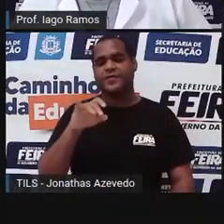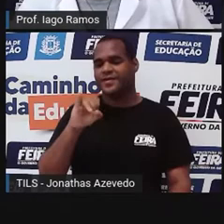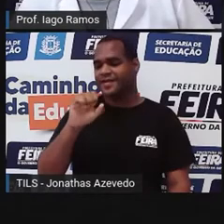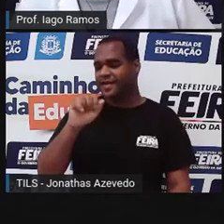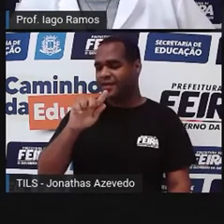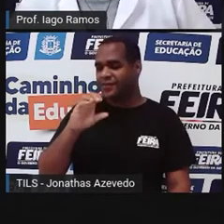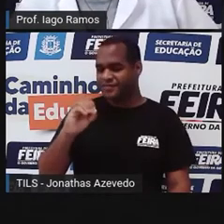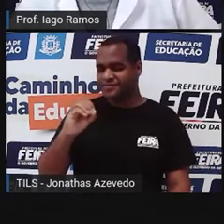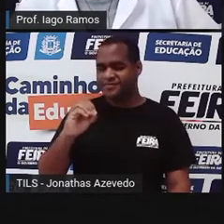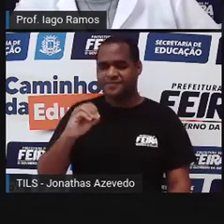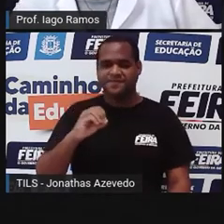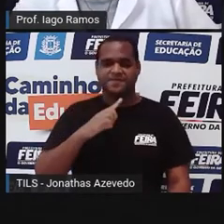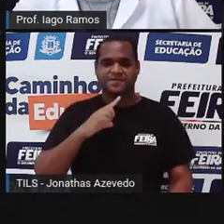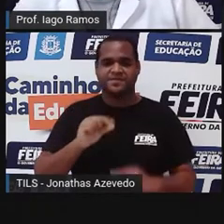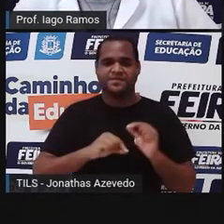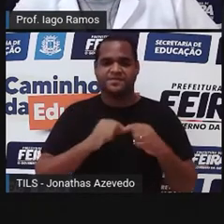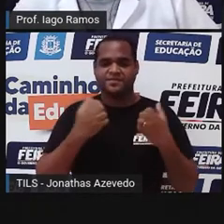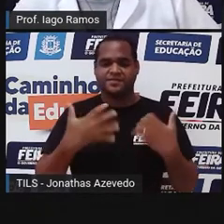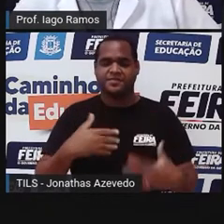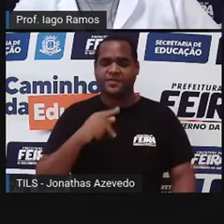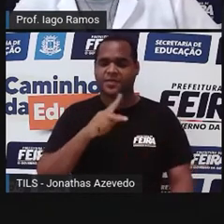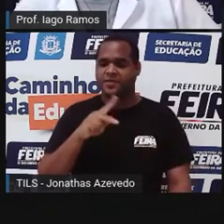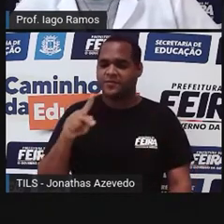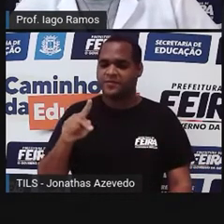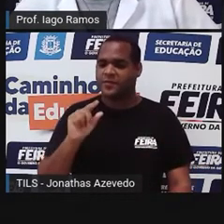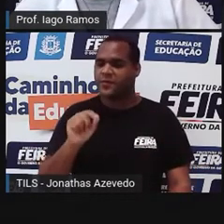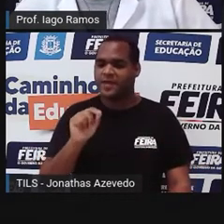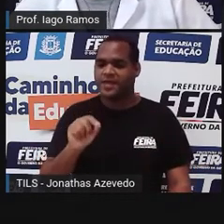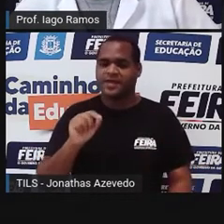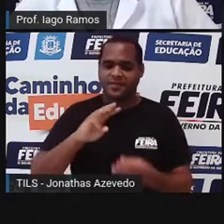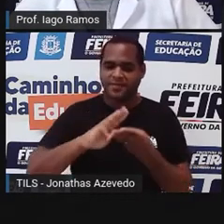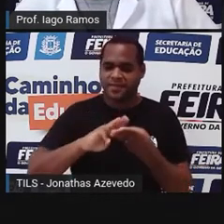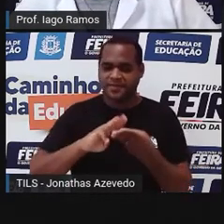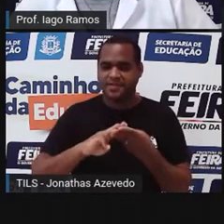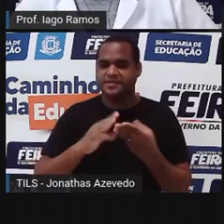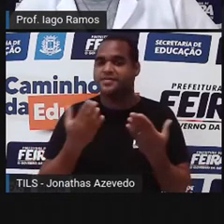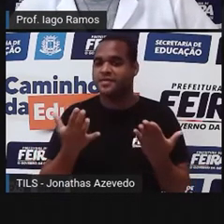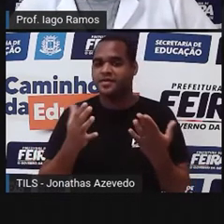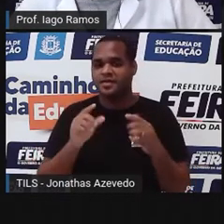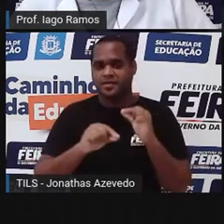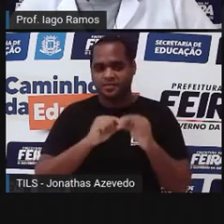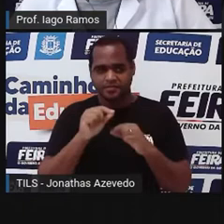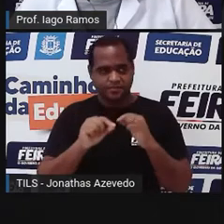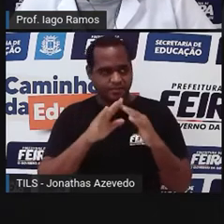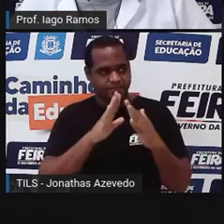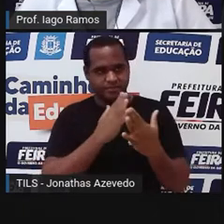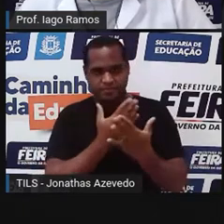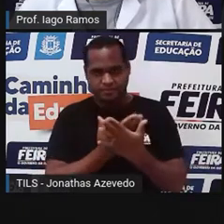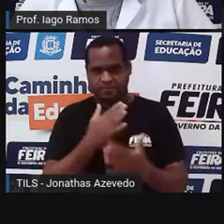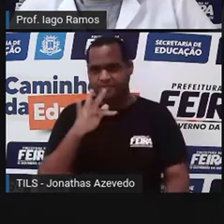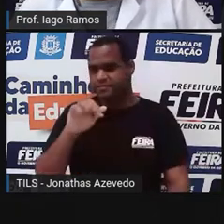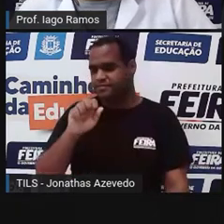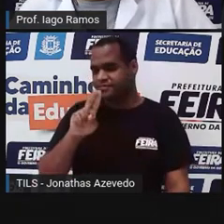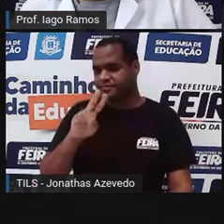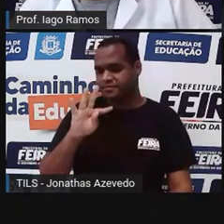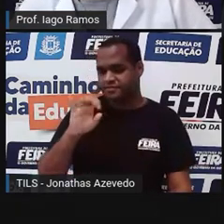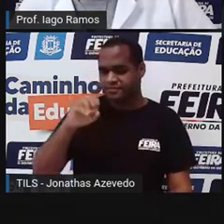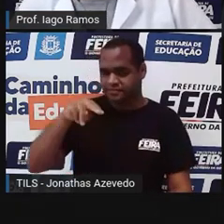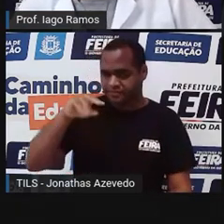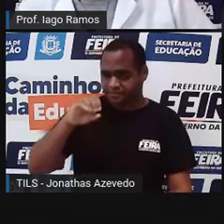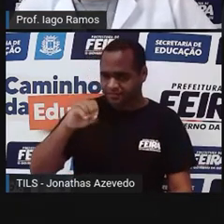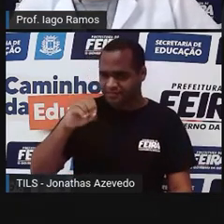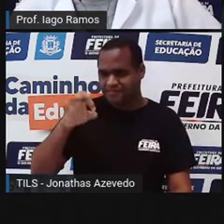Ramos, ele é professor de matemática da Escola Municipal Faustino Dias Limas,